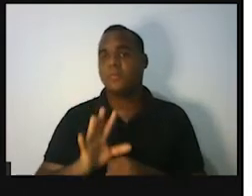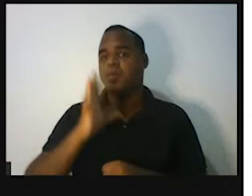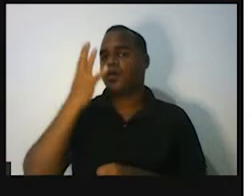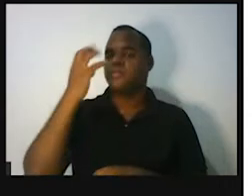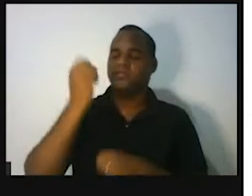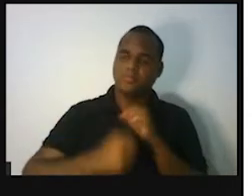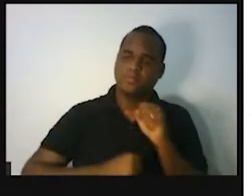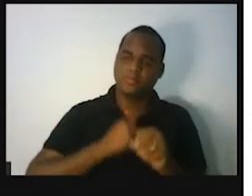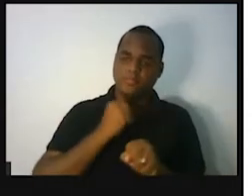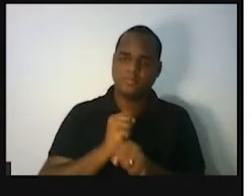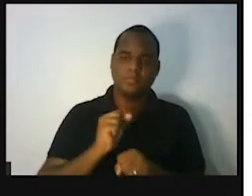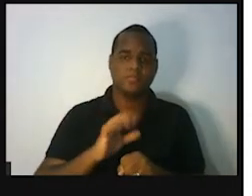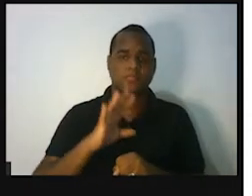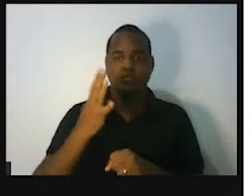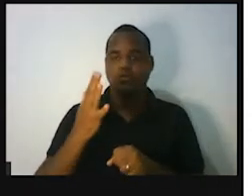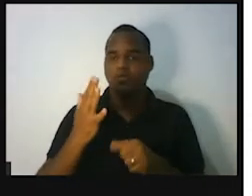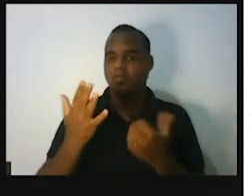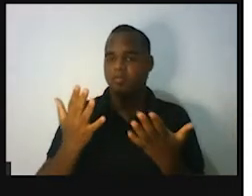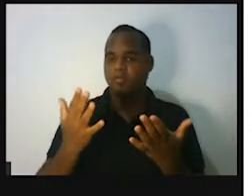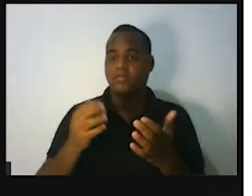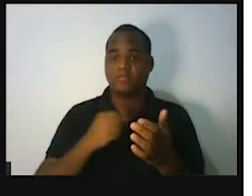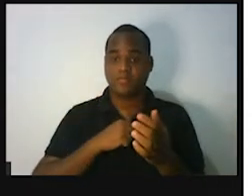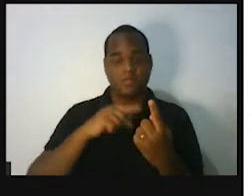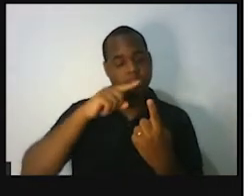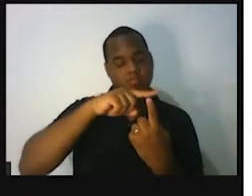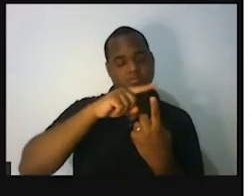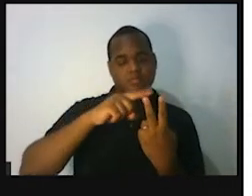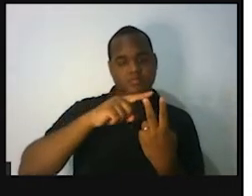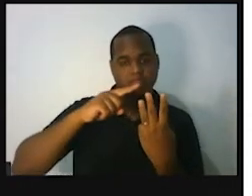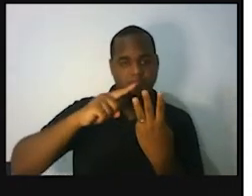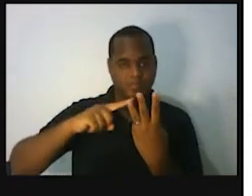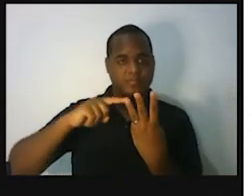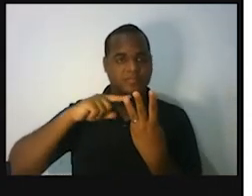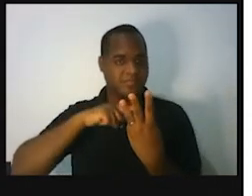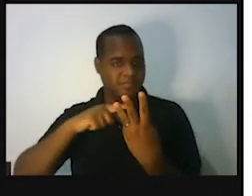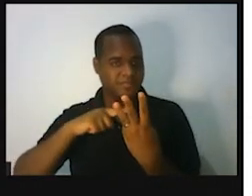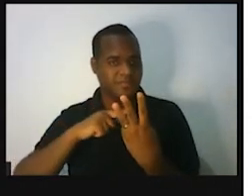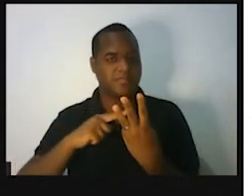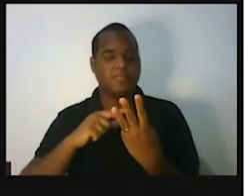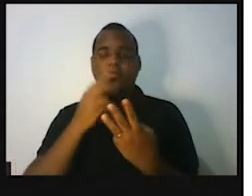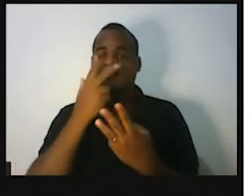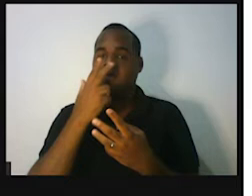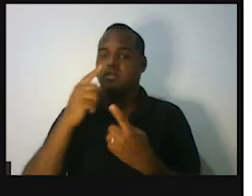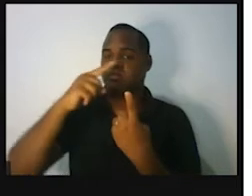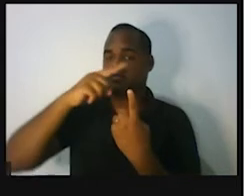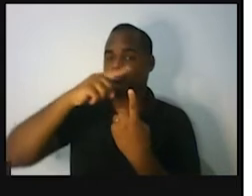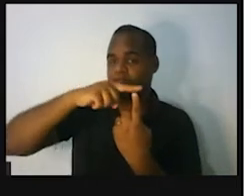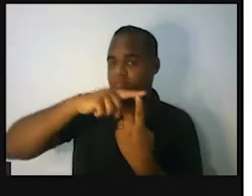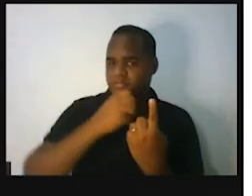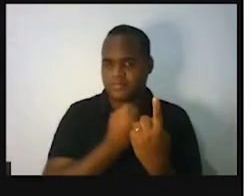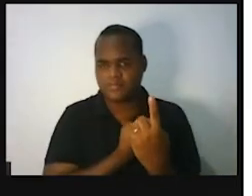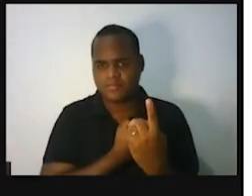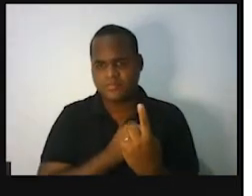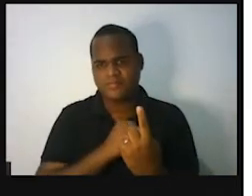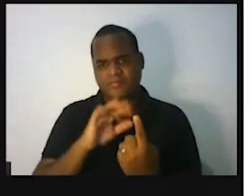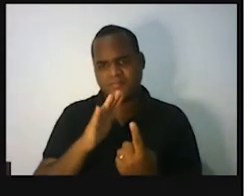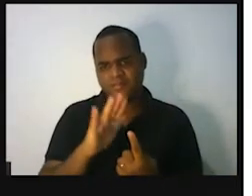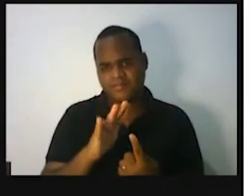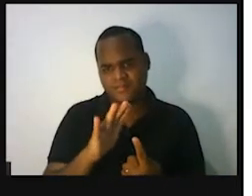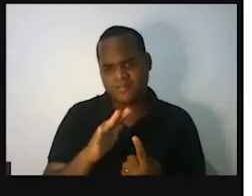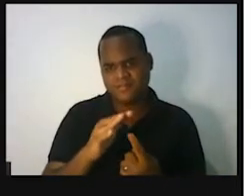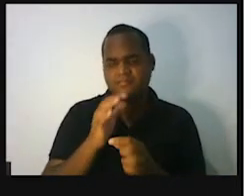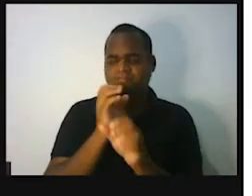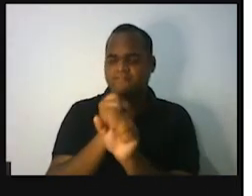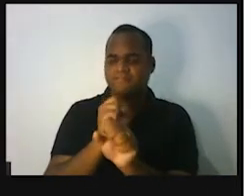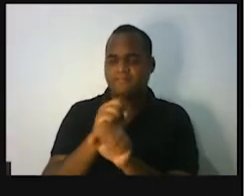O nosso ano letivo é dividido em três unidades didáticas. Então, na unidade 1, digamos que você